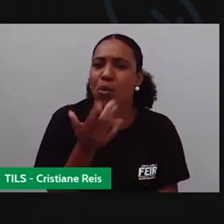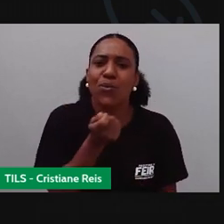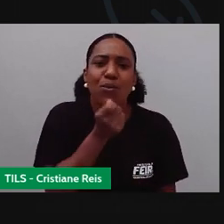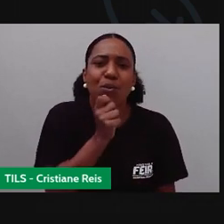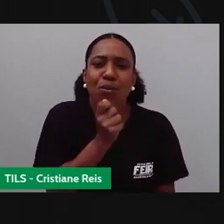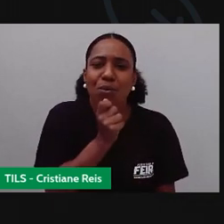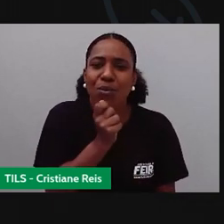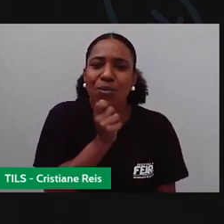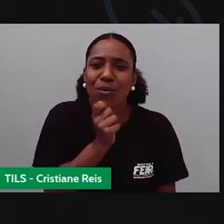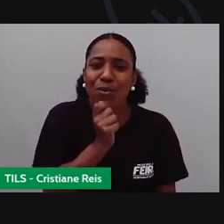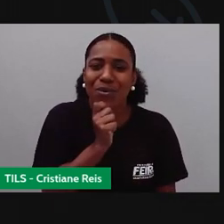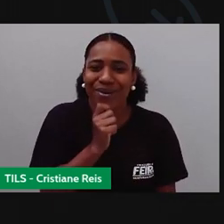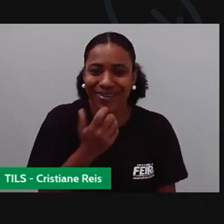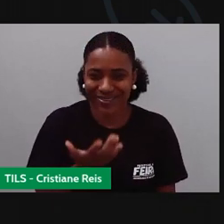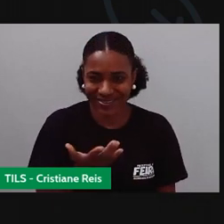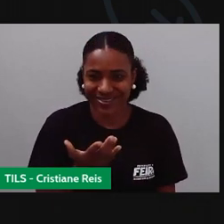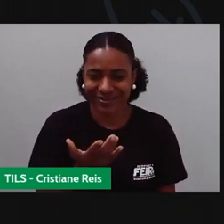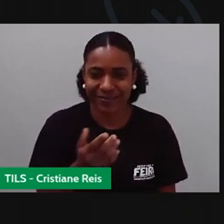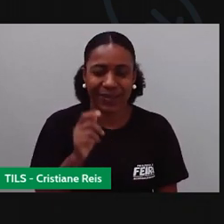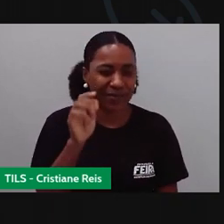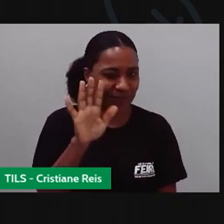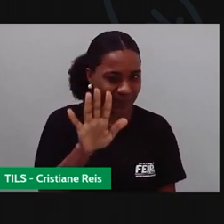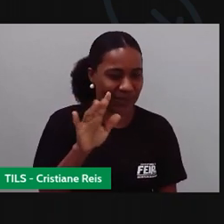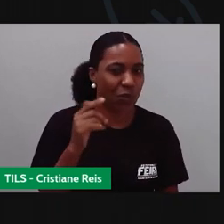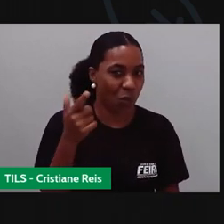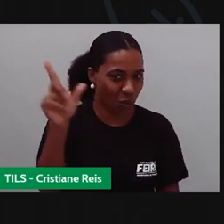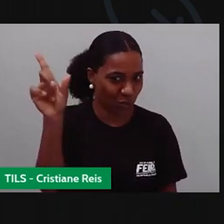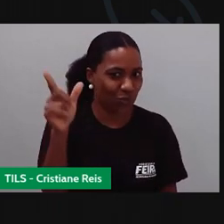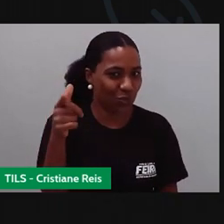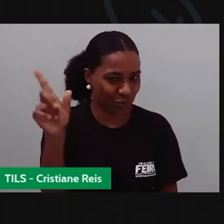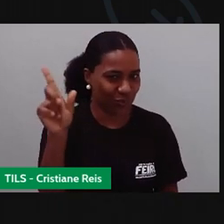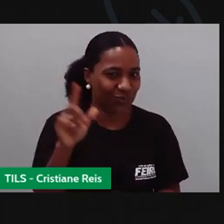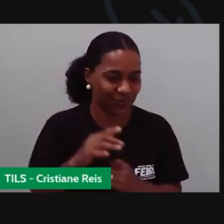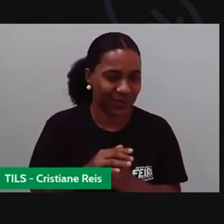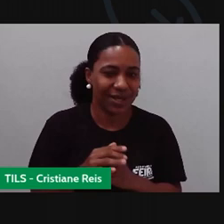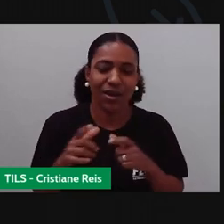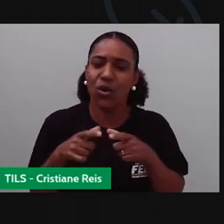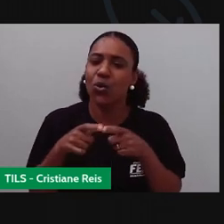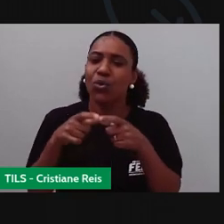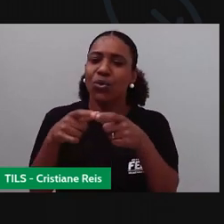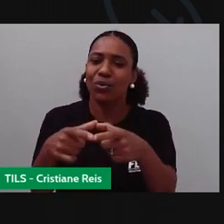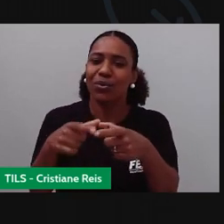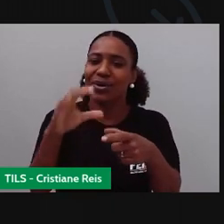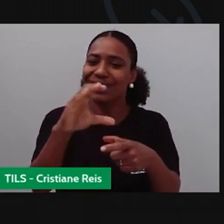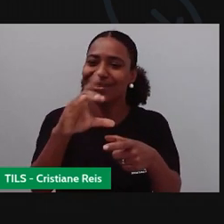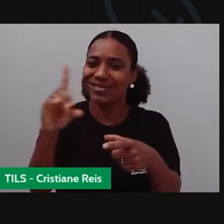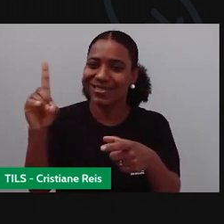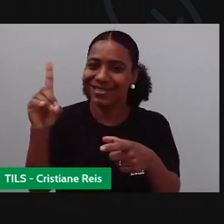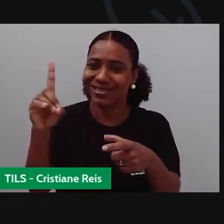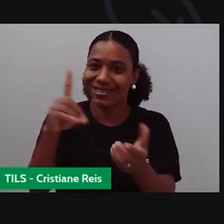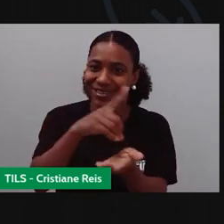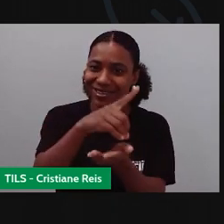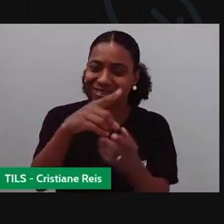pra vocês. Peguem um CD velho, pintem o recorte, vários